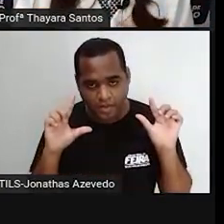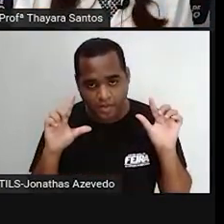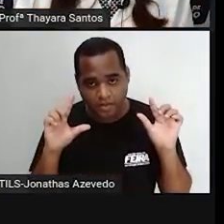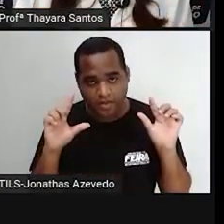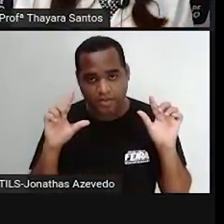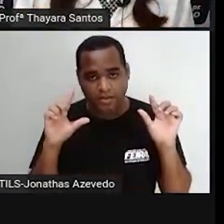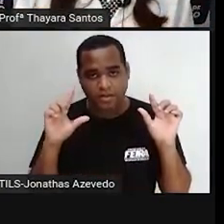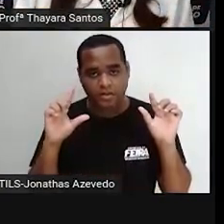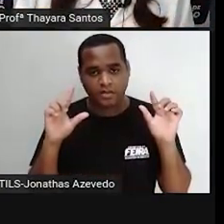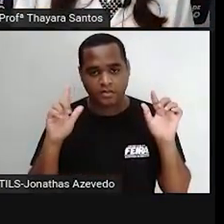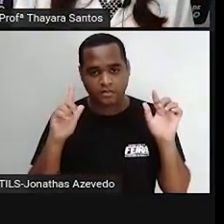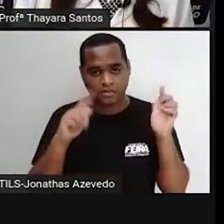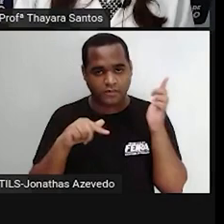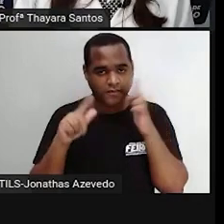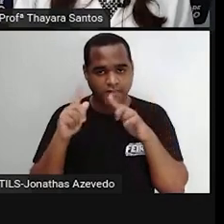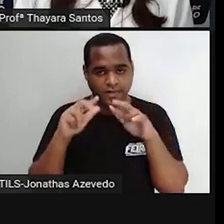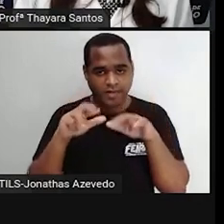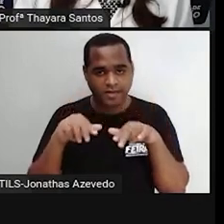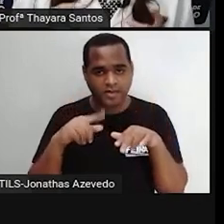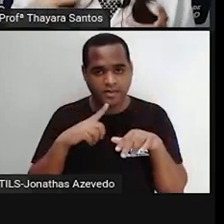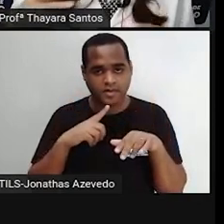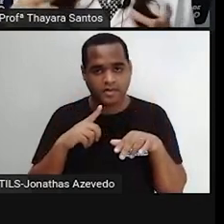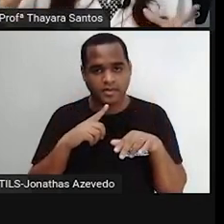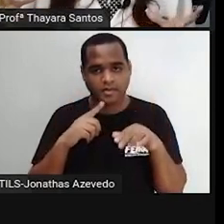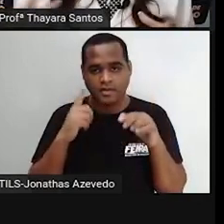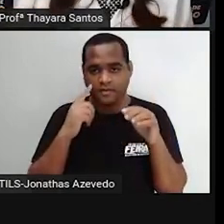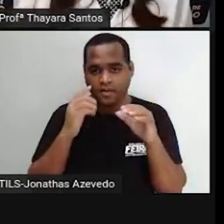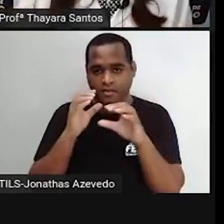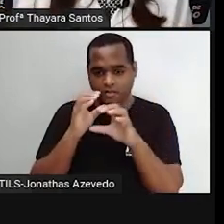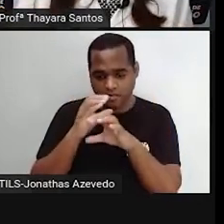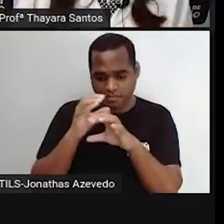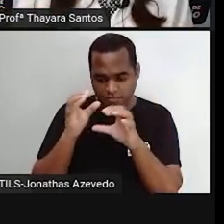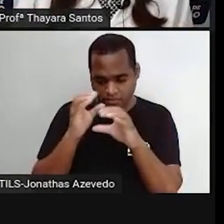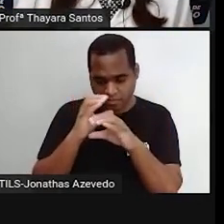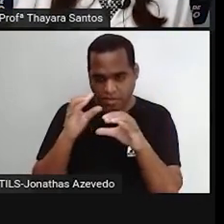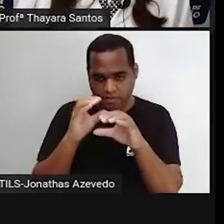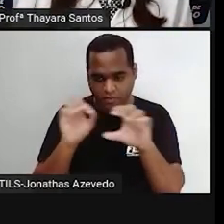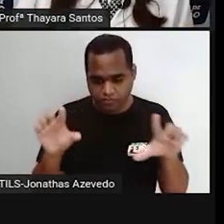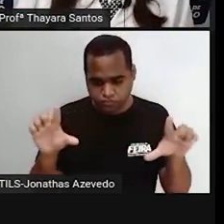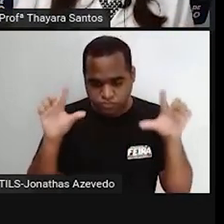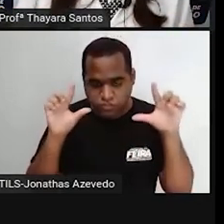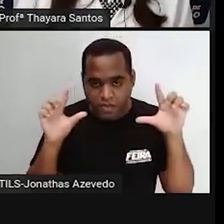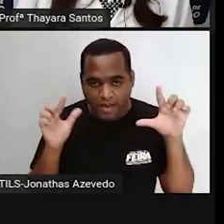dentro como é que é. Olha, eu dei esse zoom, consegui ver até o outro lado.